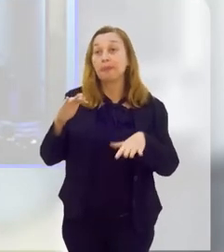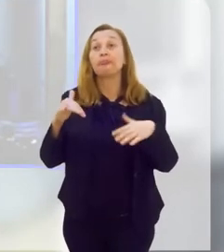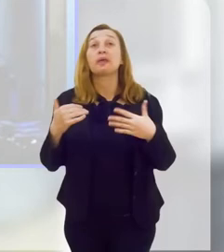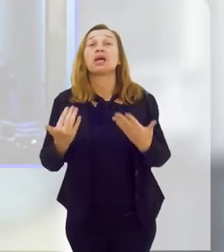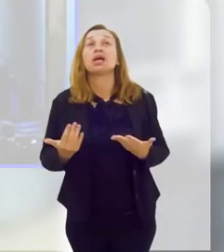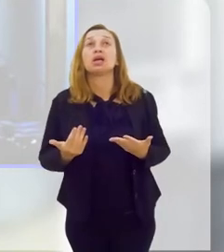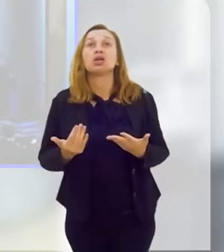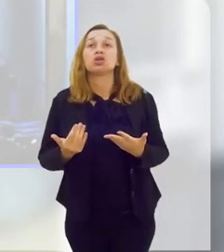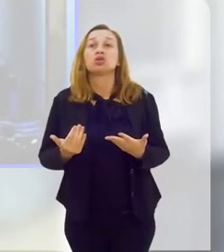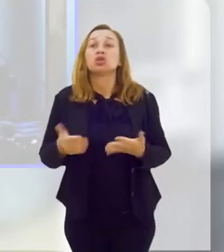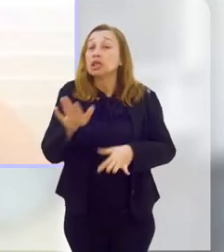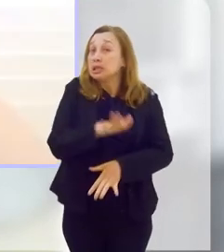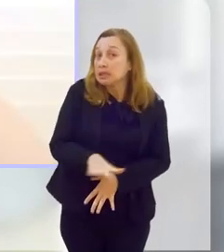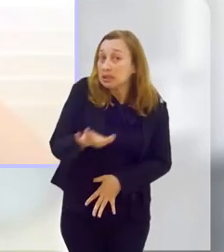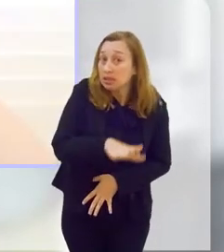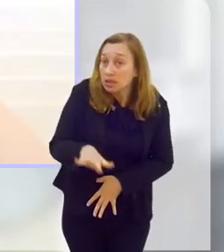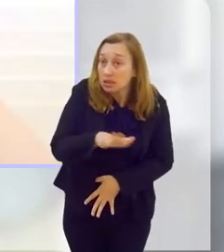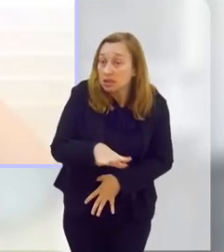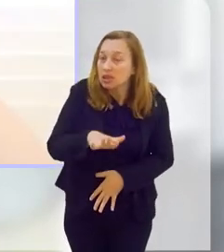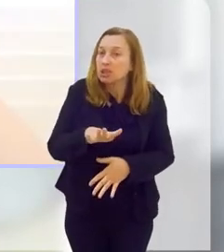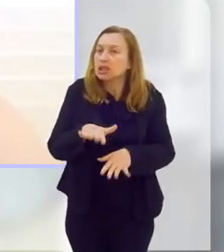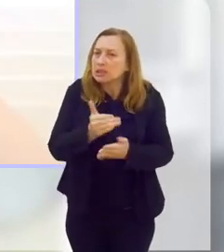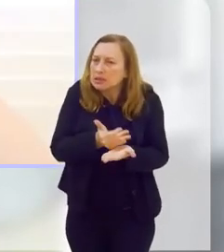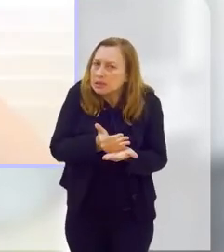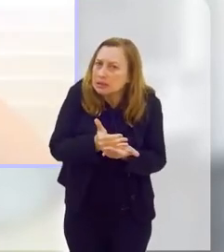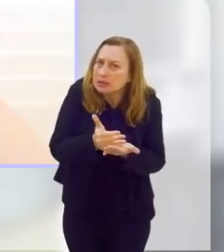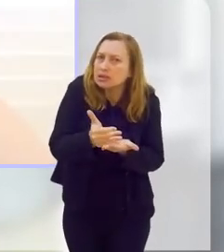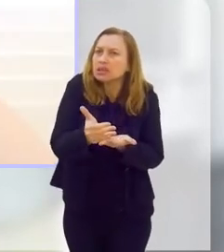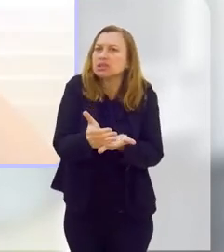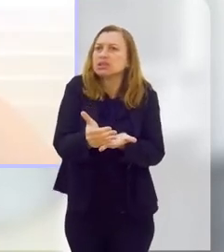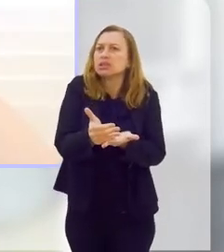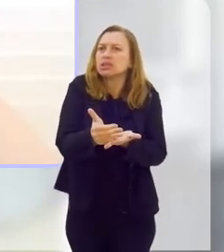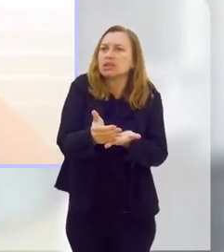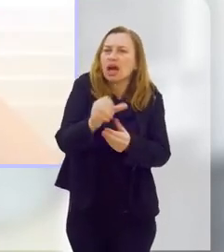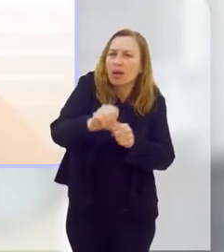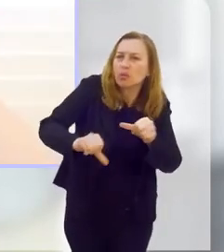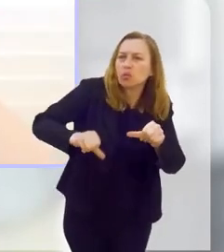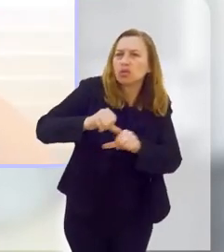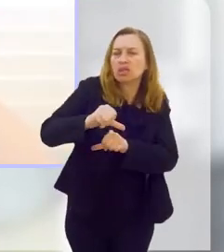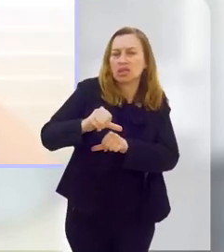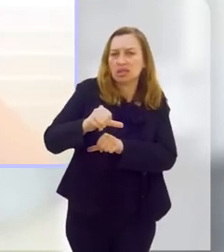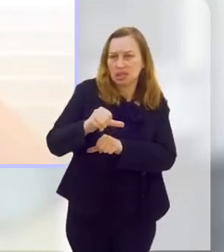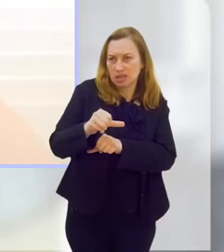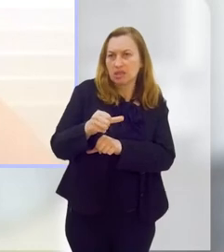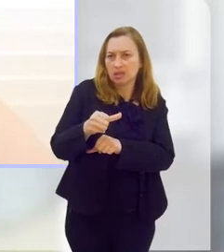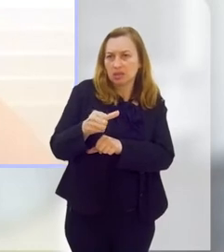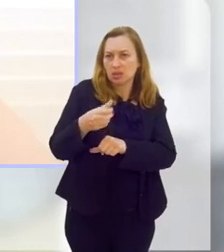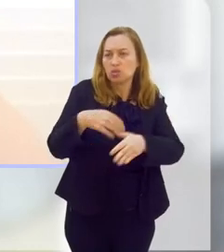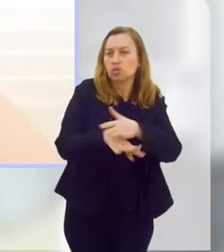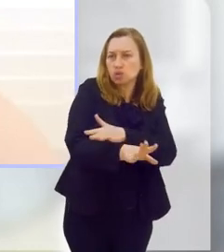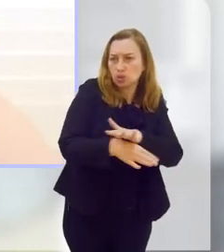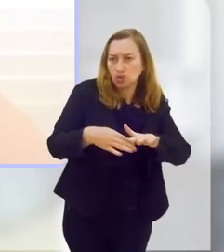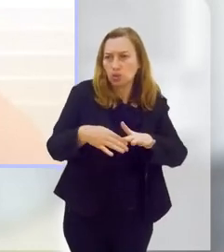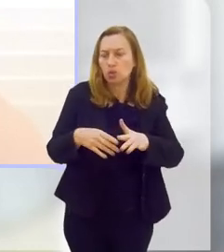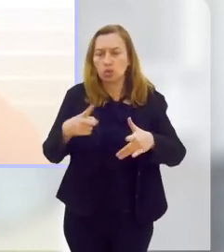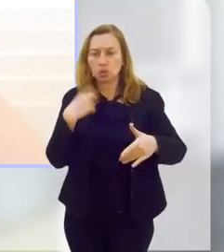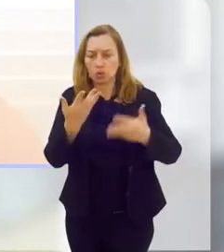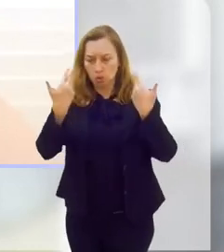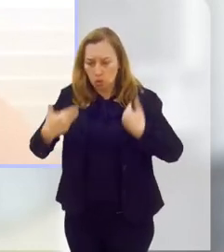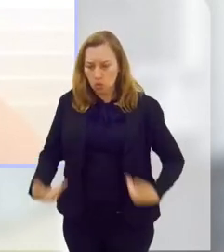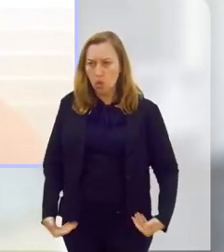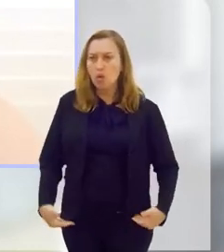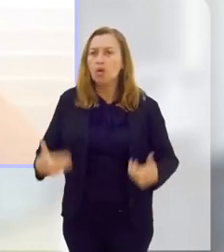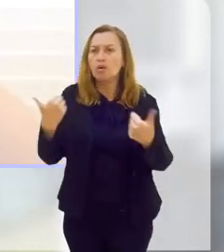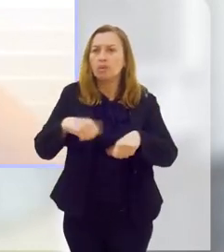E é quando criança que começa a mudança dos hábitos, porque o nosso